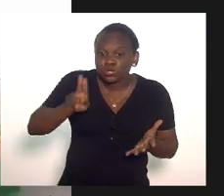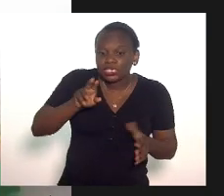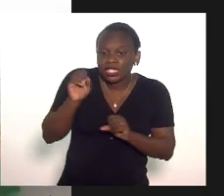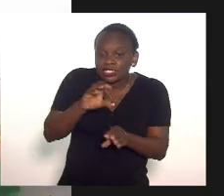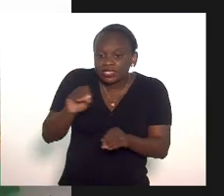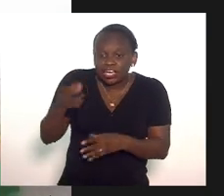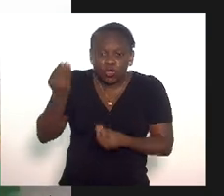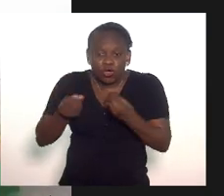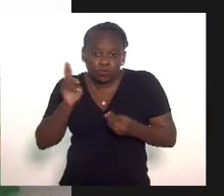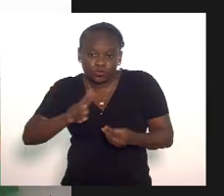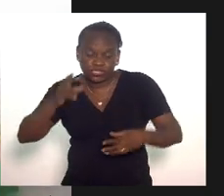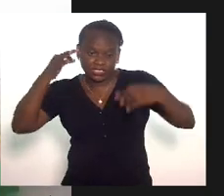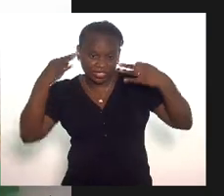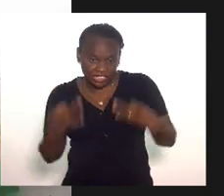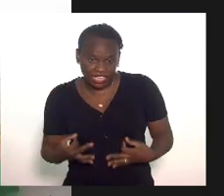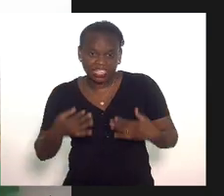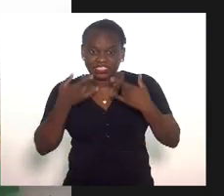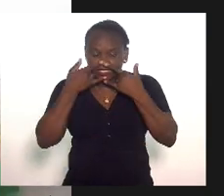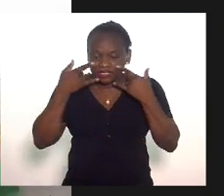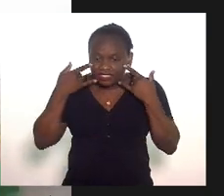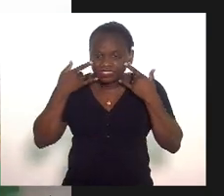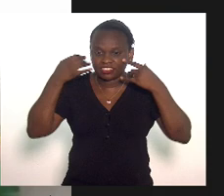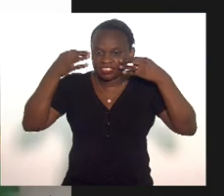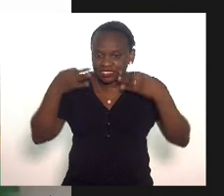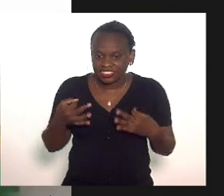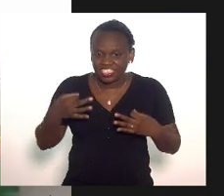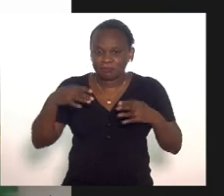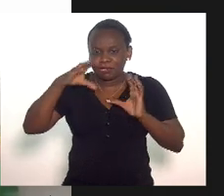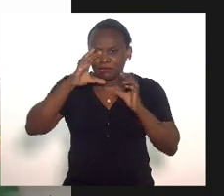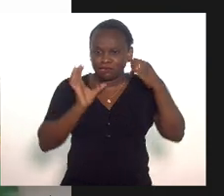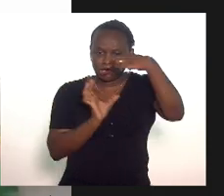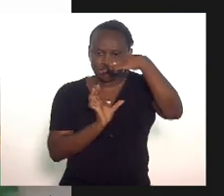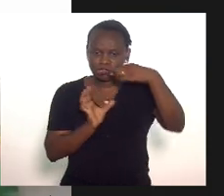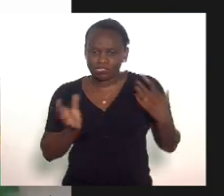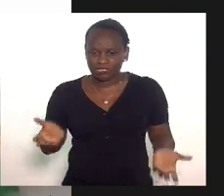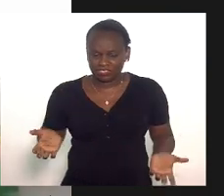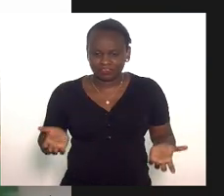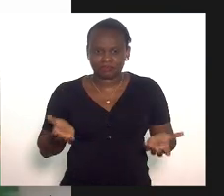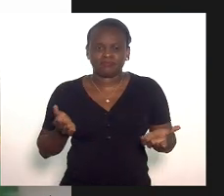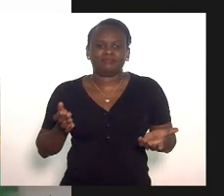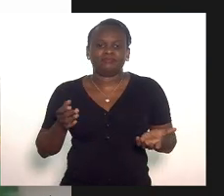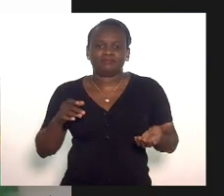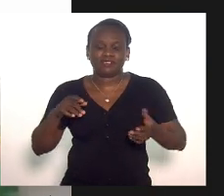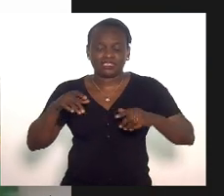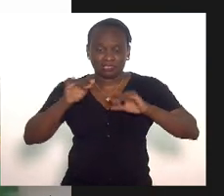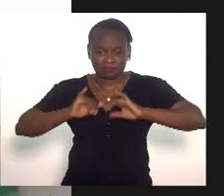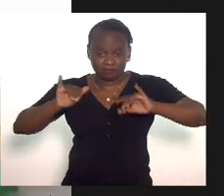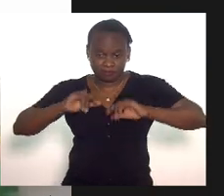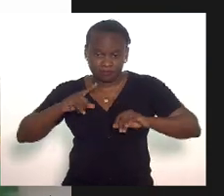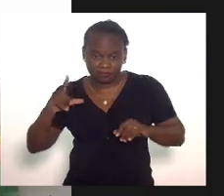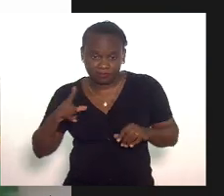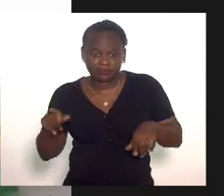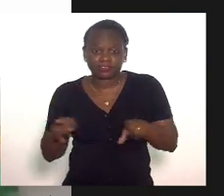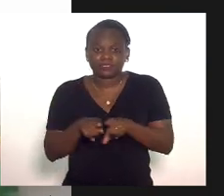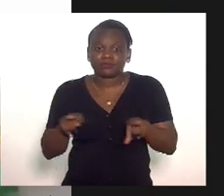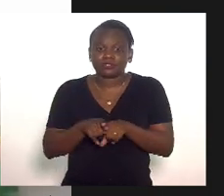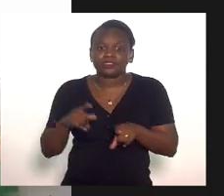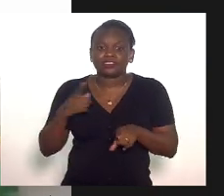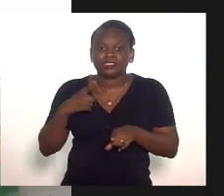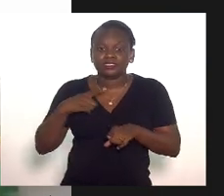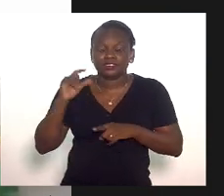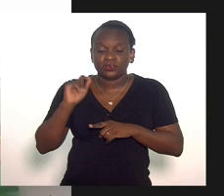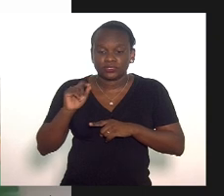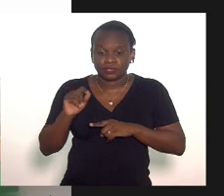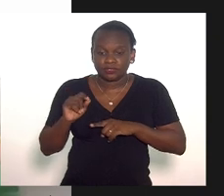utilizar a máscara e a máscara está invertida nas peças de propaganda a gente tem